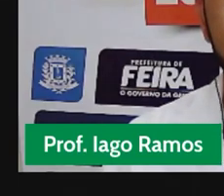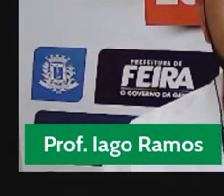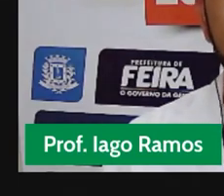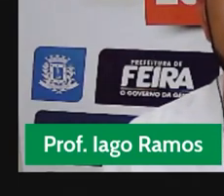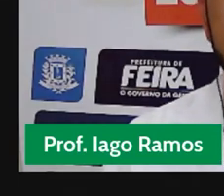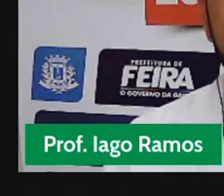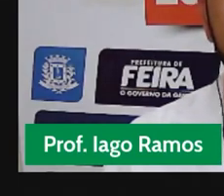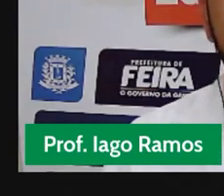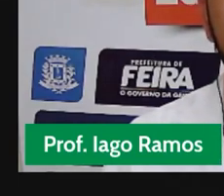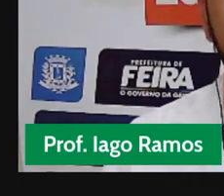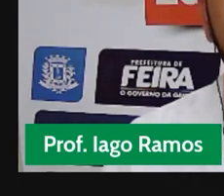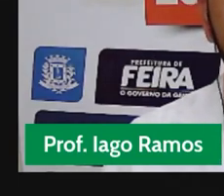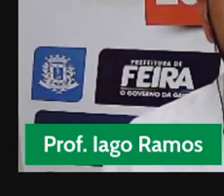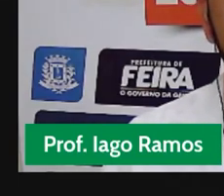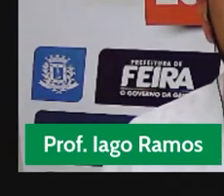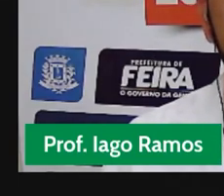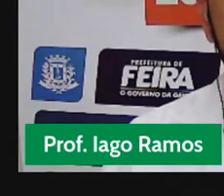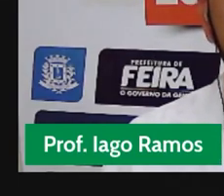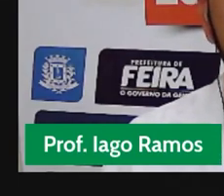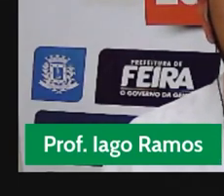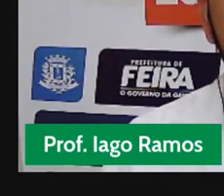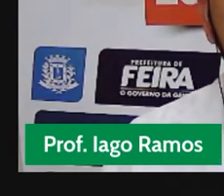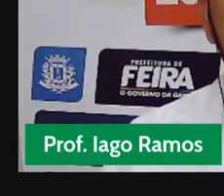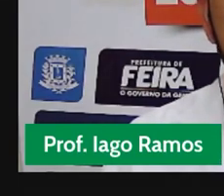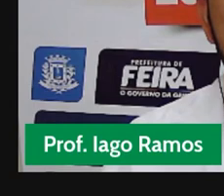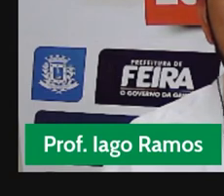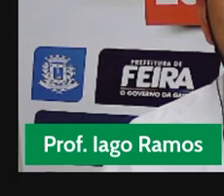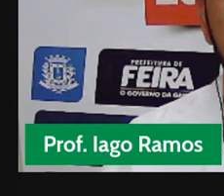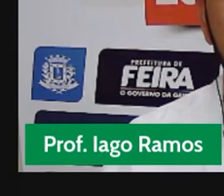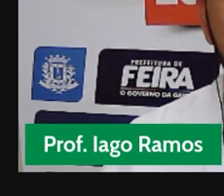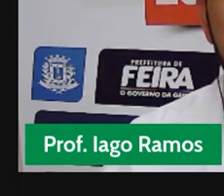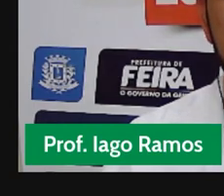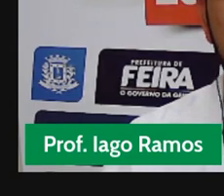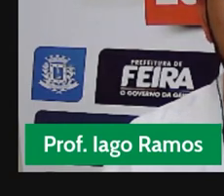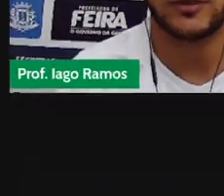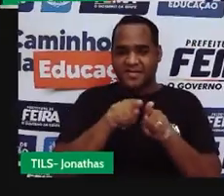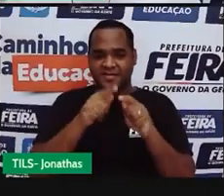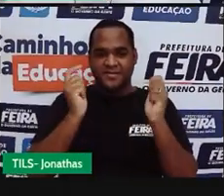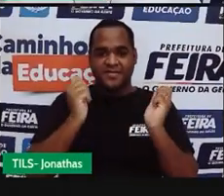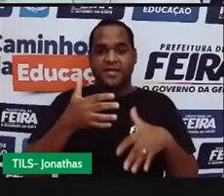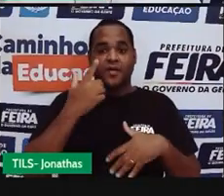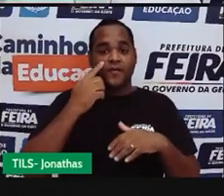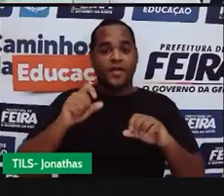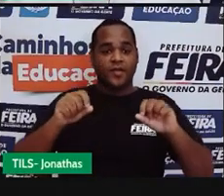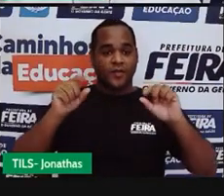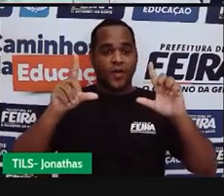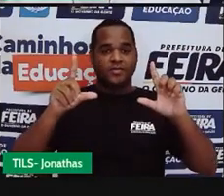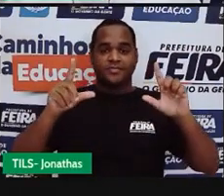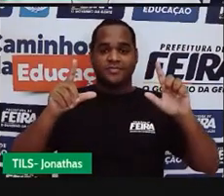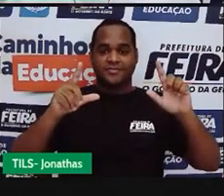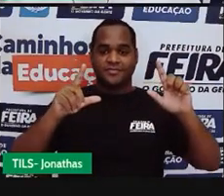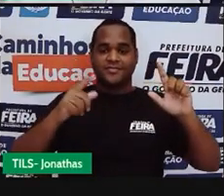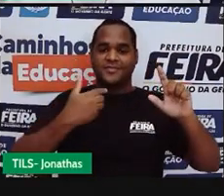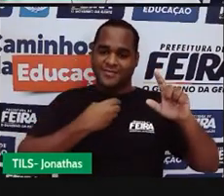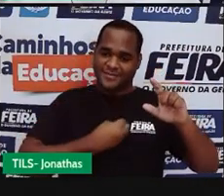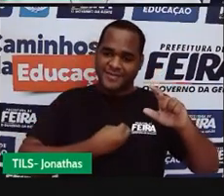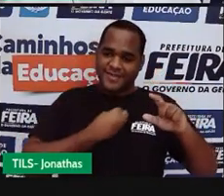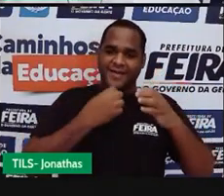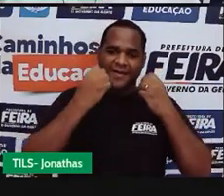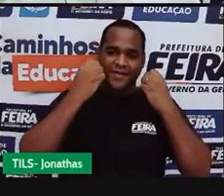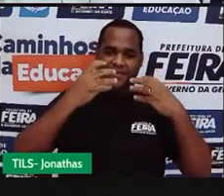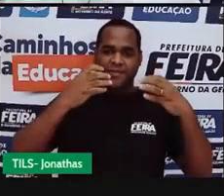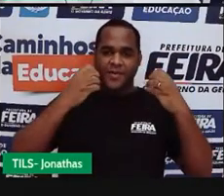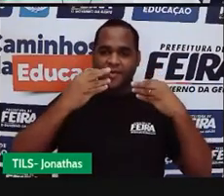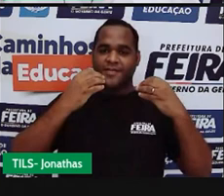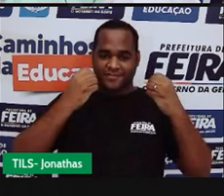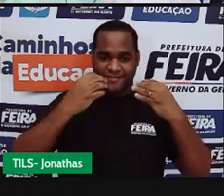tela que a gente precisa colocar agora, que também é rapidinho. Olha só, logo, logo vai aparecer para você. Eu